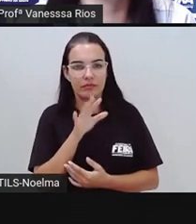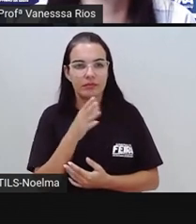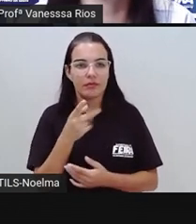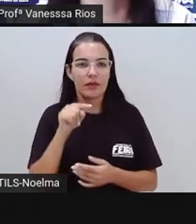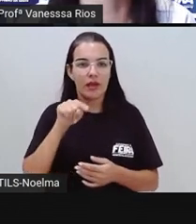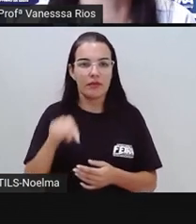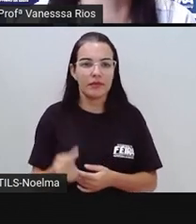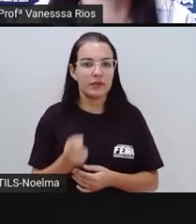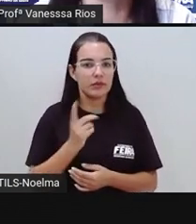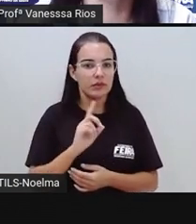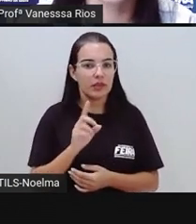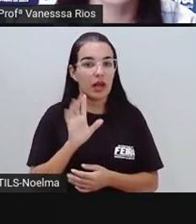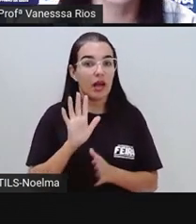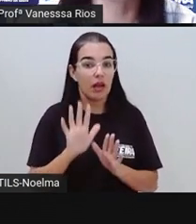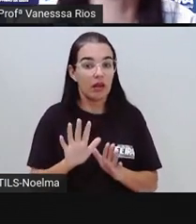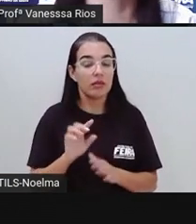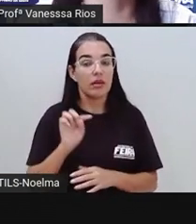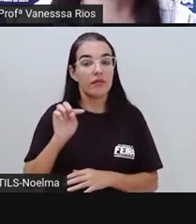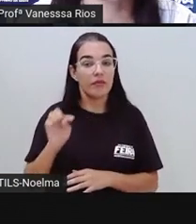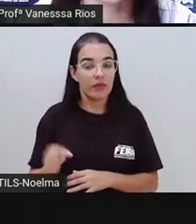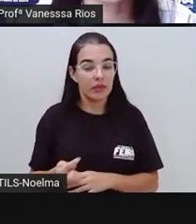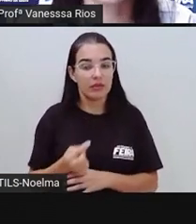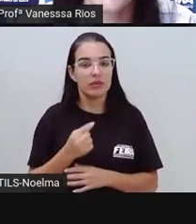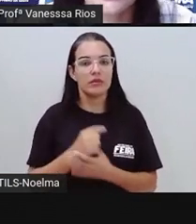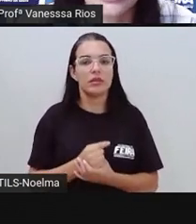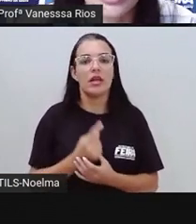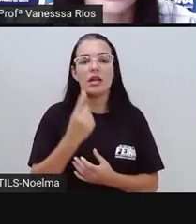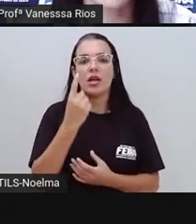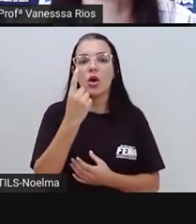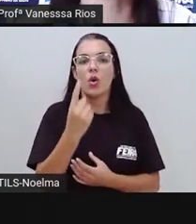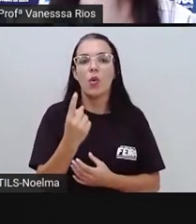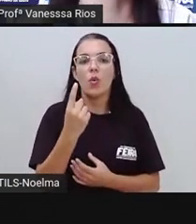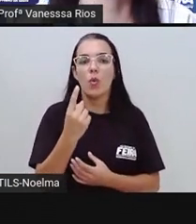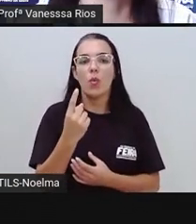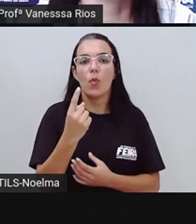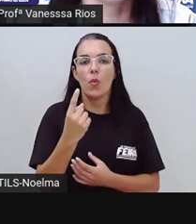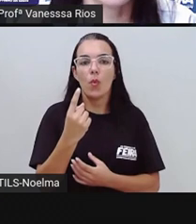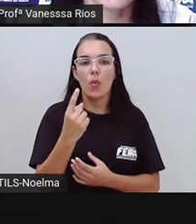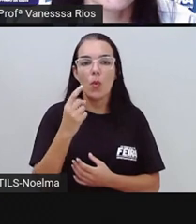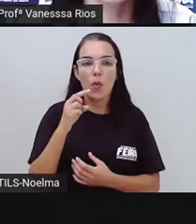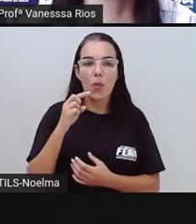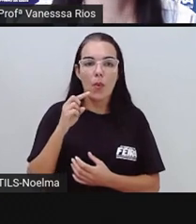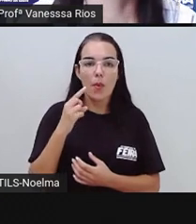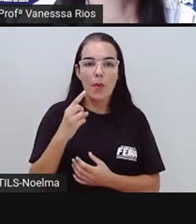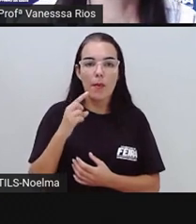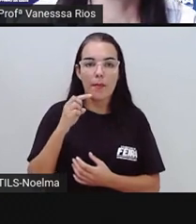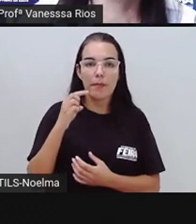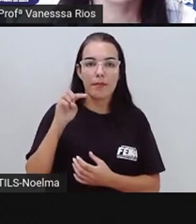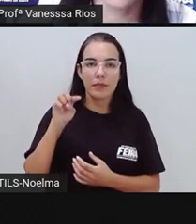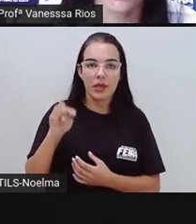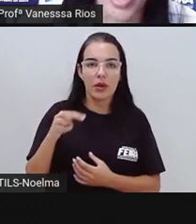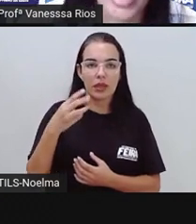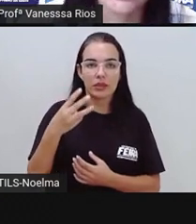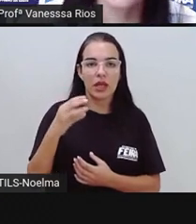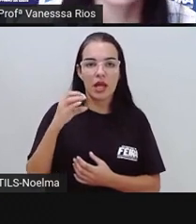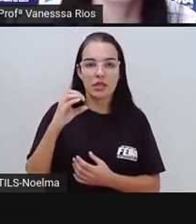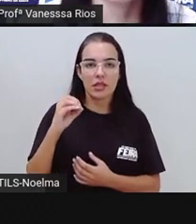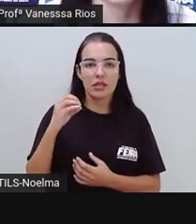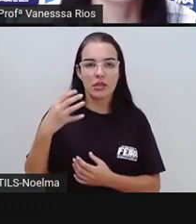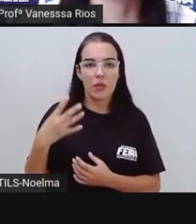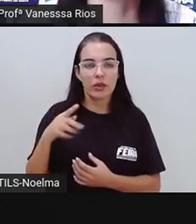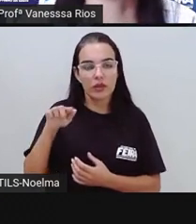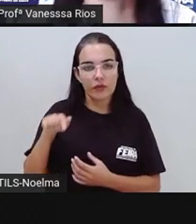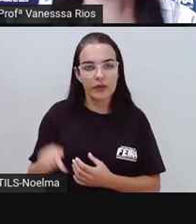Considerando um ponto, mas é uma vírgula. Então, a área territorial é 1.304